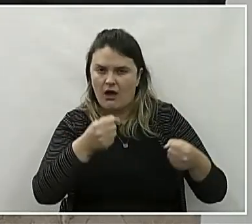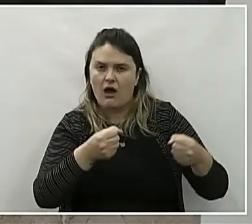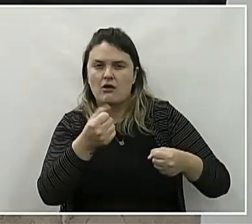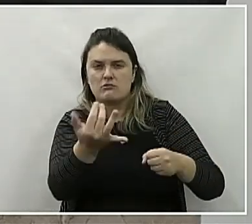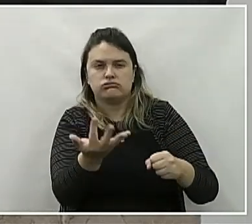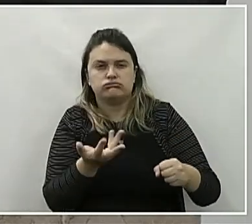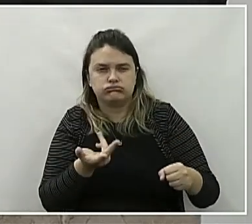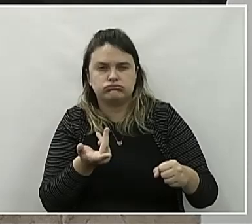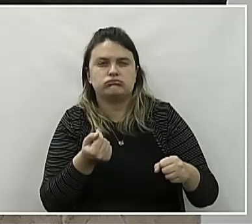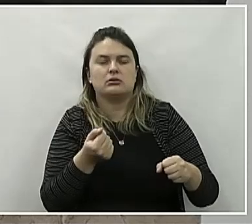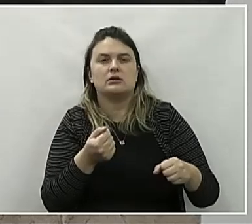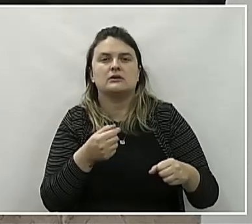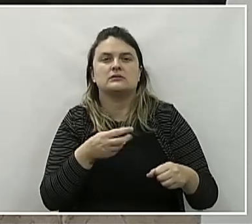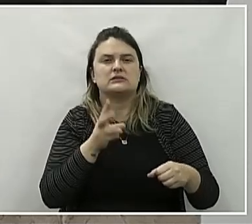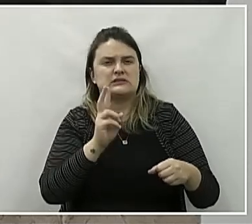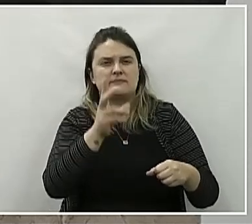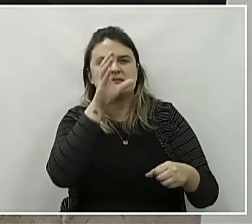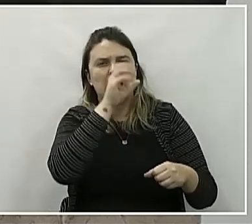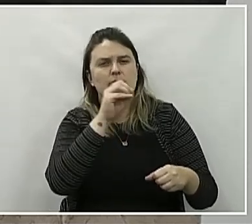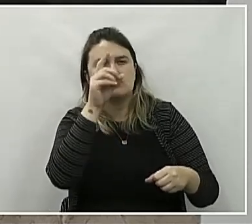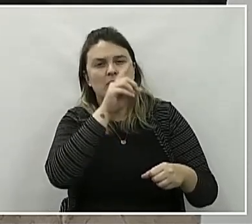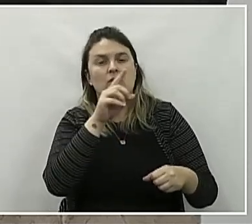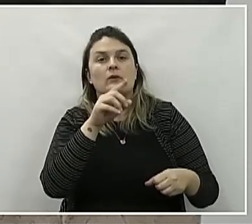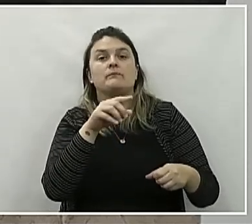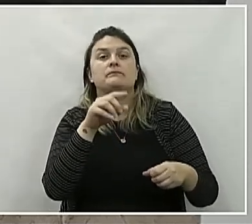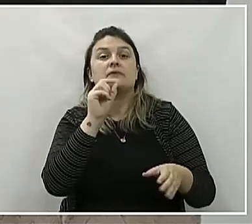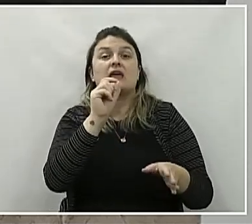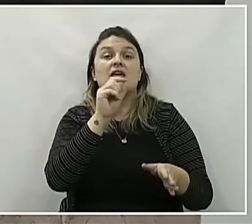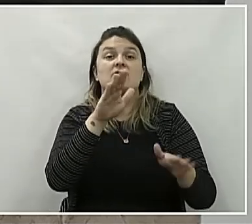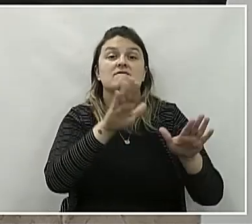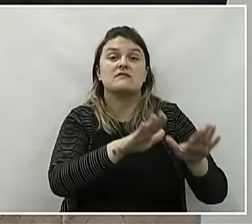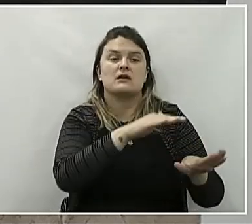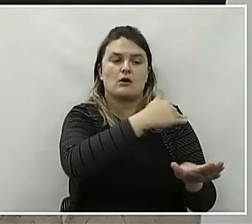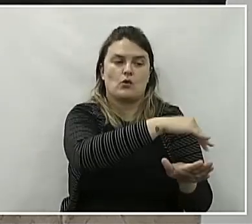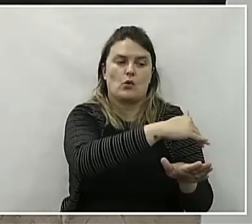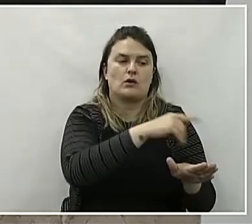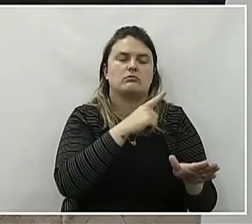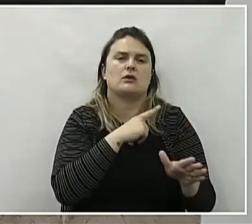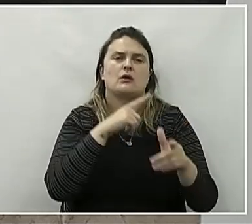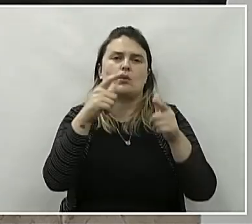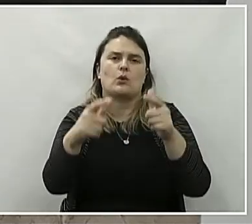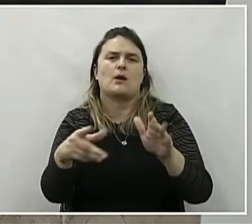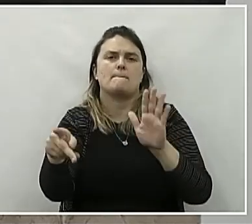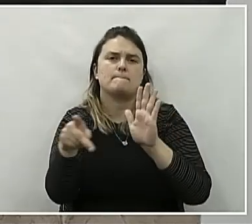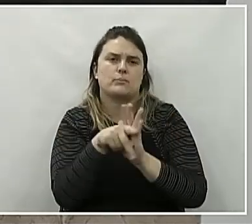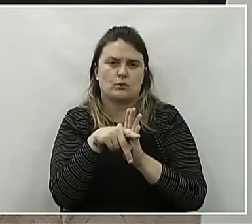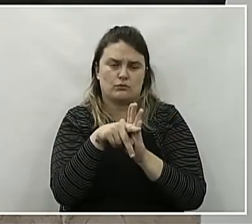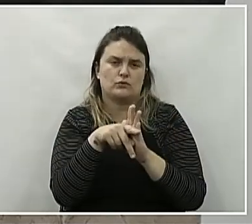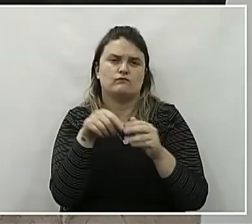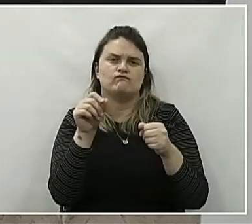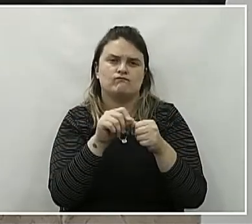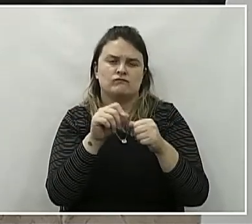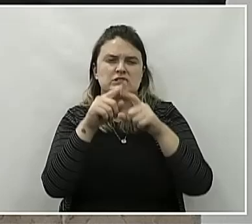para todo final de semana. Aquele pessoal da rua vai ter o lugar próprio já para